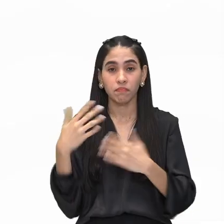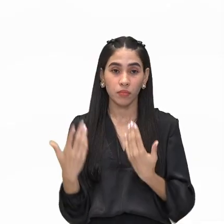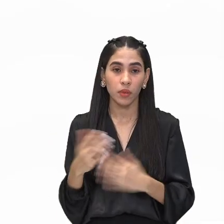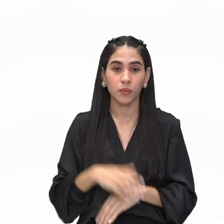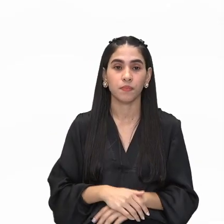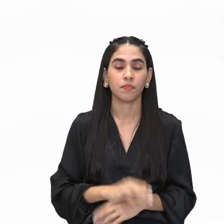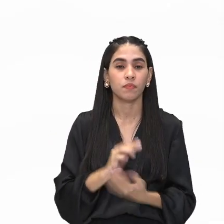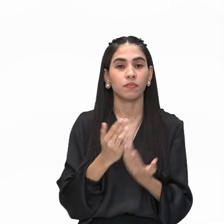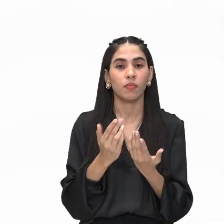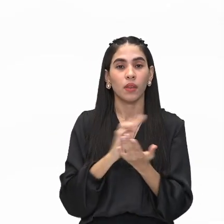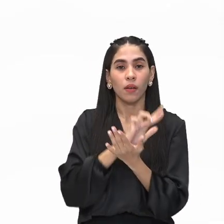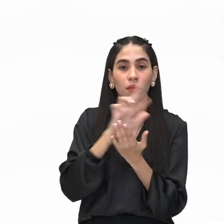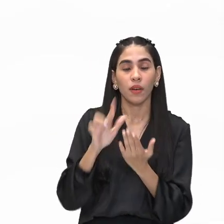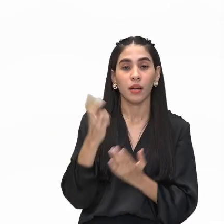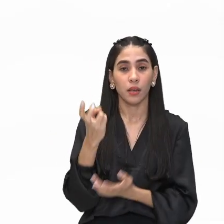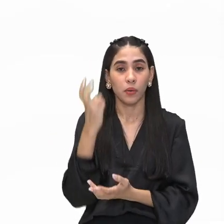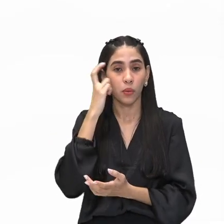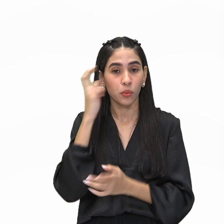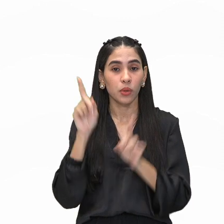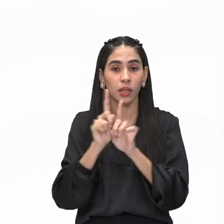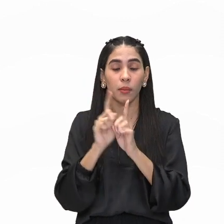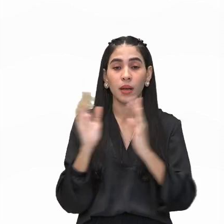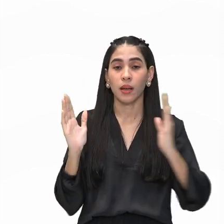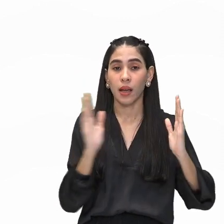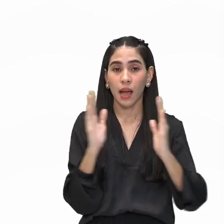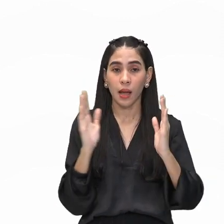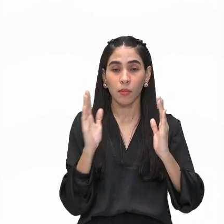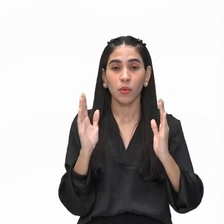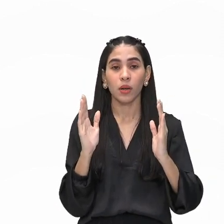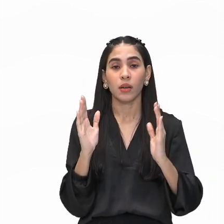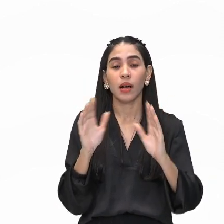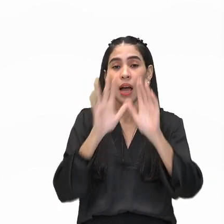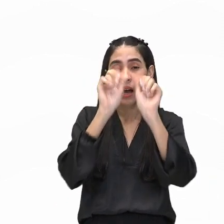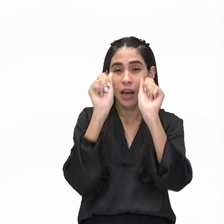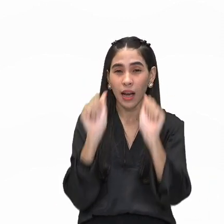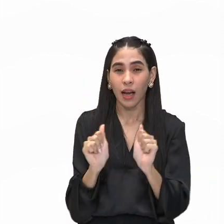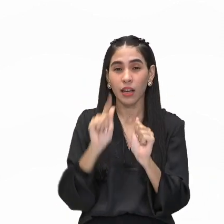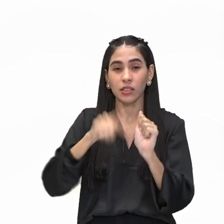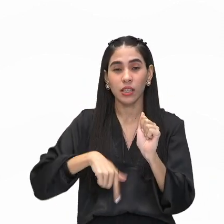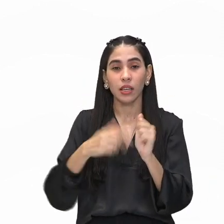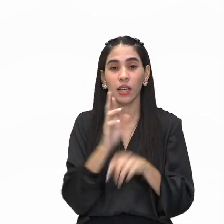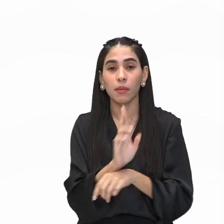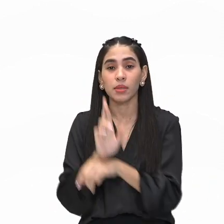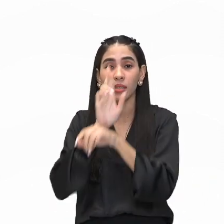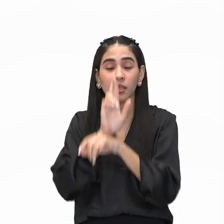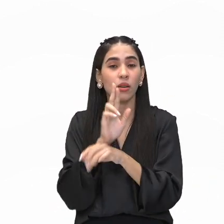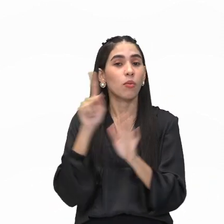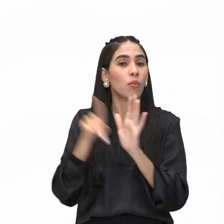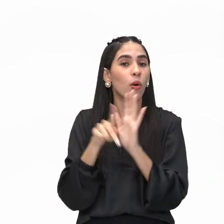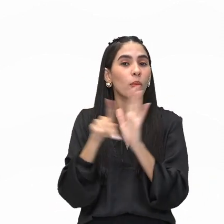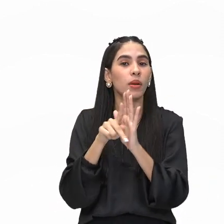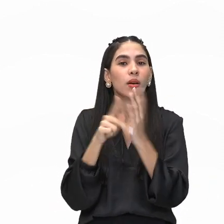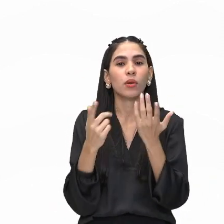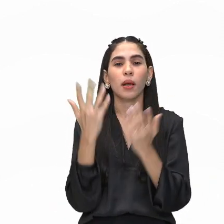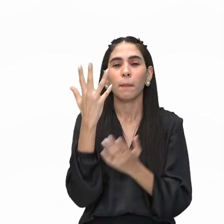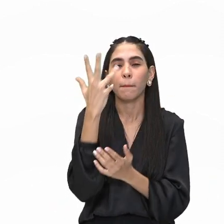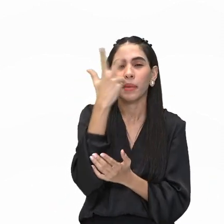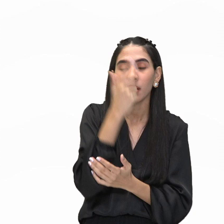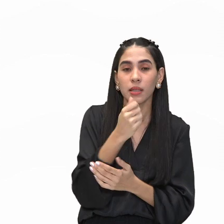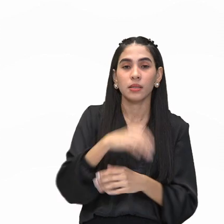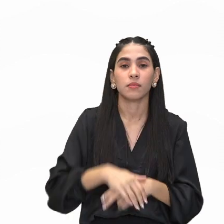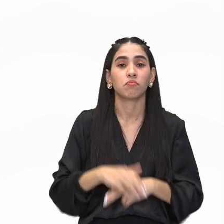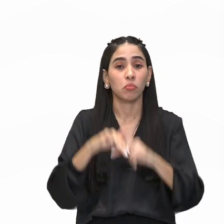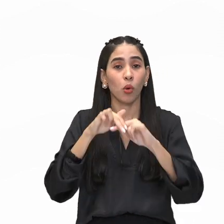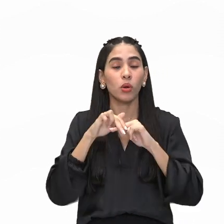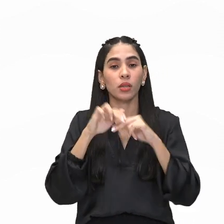culturas e épocas, a arte é entendida como a representação da beleza. Por isso, a associação